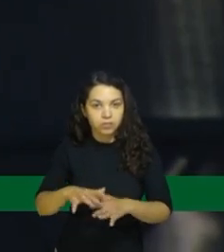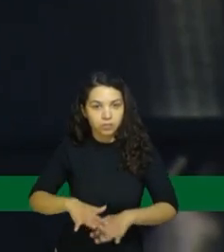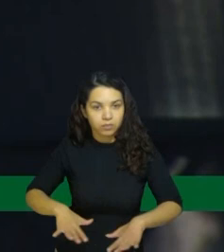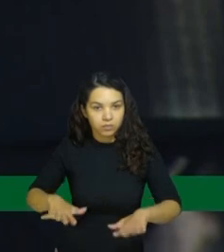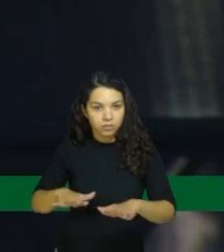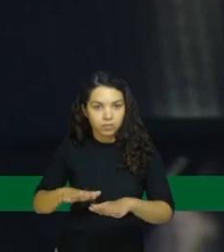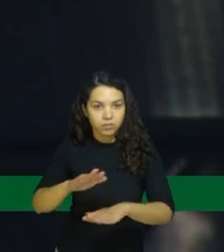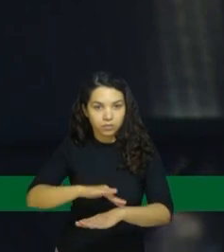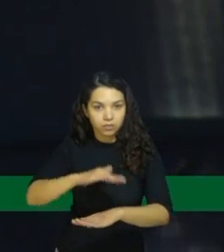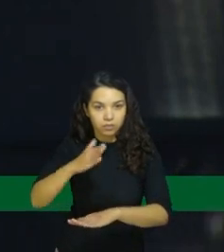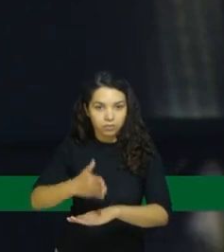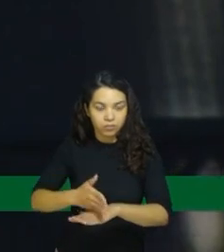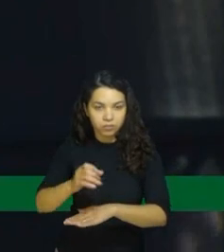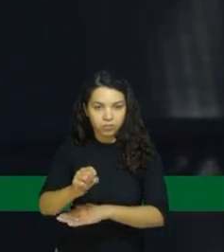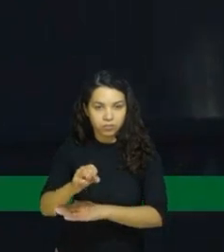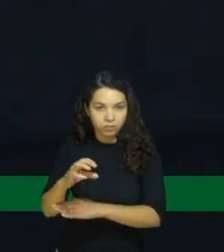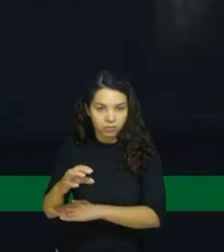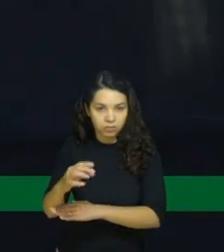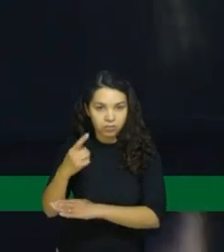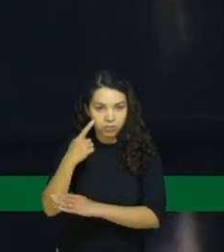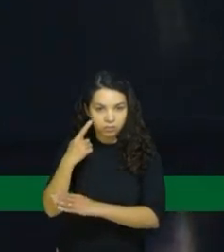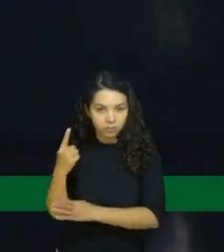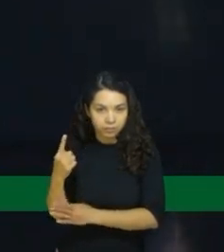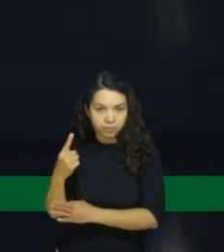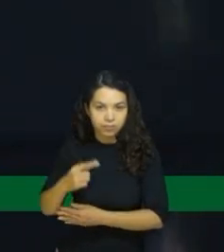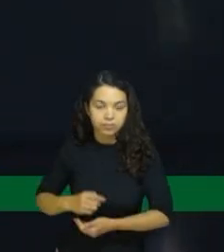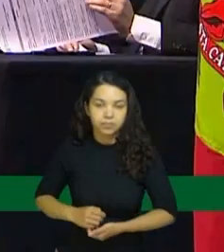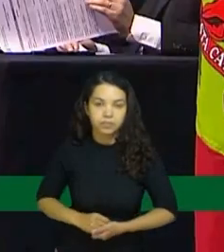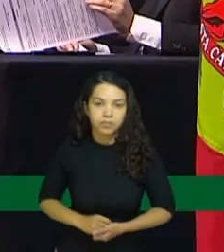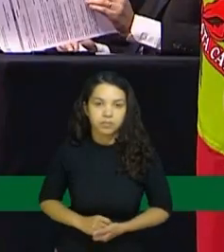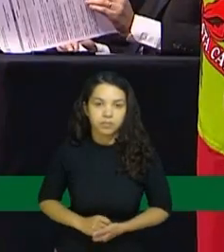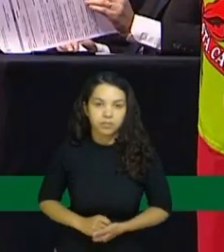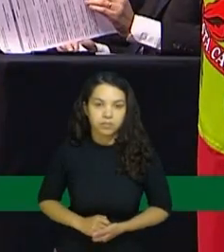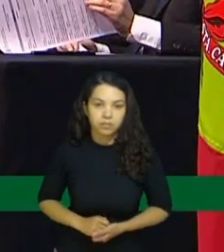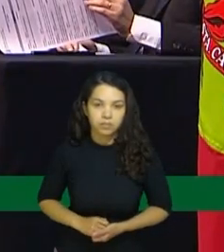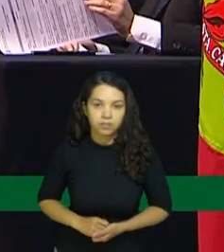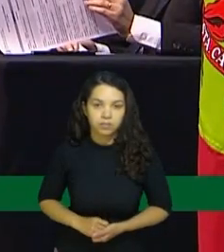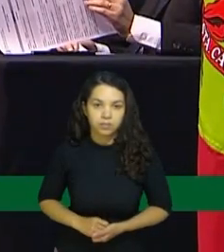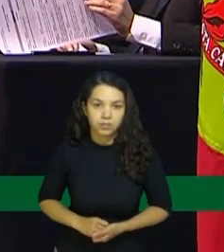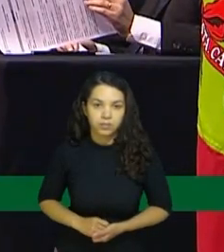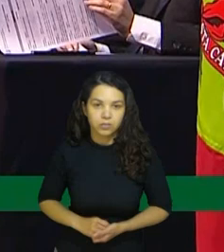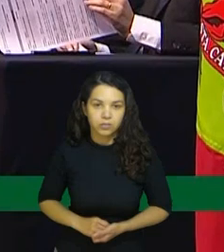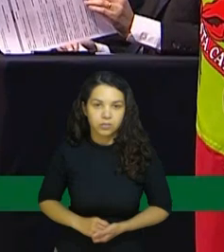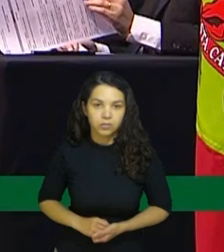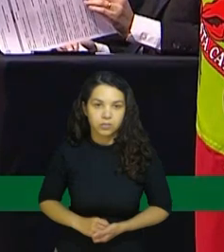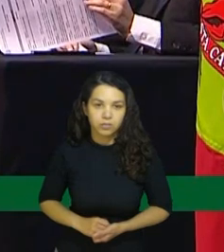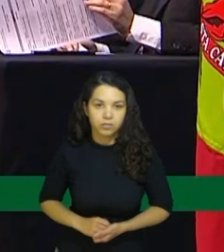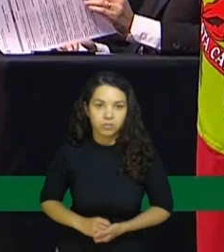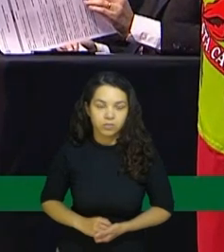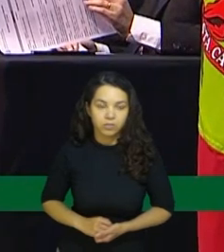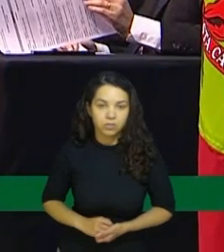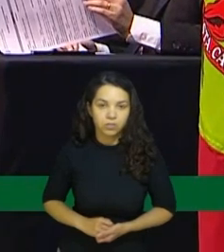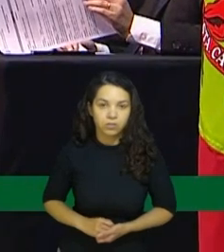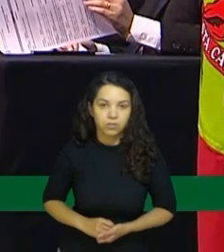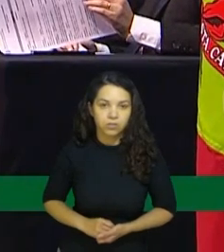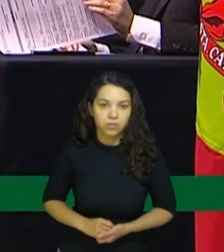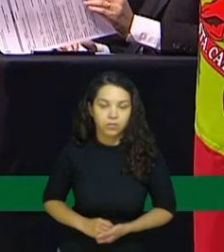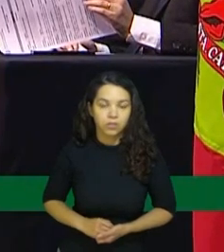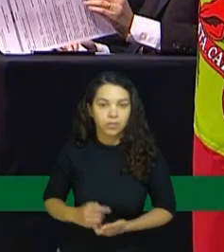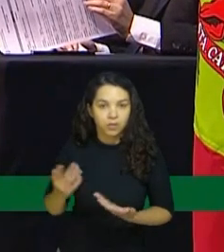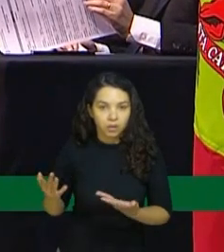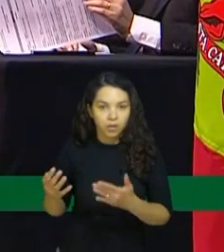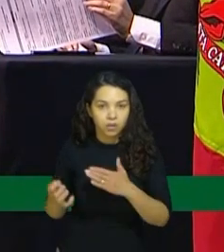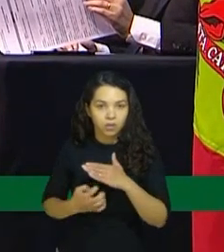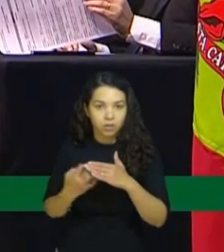presidente João Alderido Prado. Fundada em 1969, hoje, a cooperativa leva soluções de energia